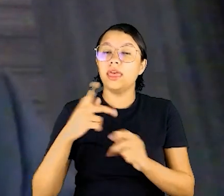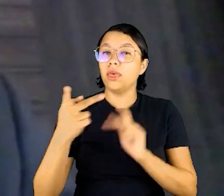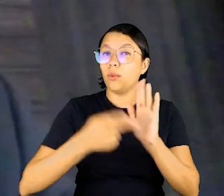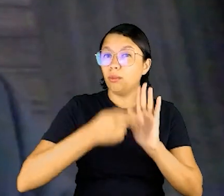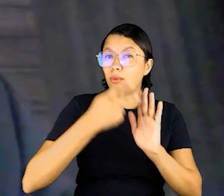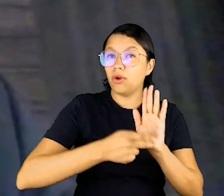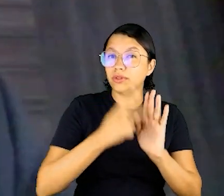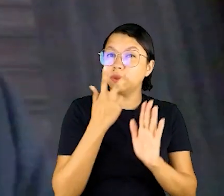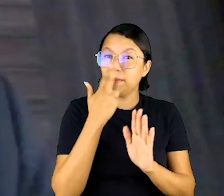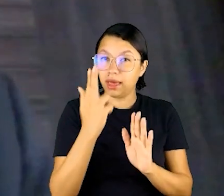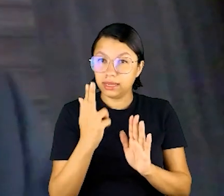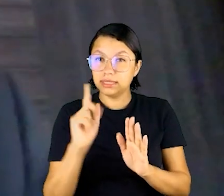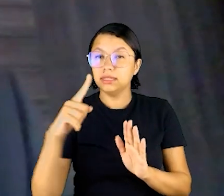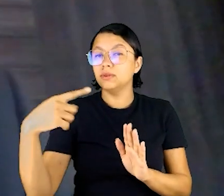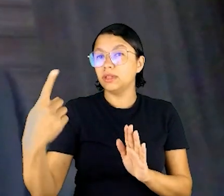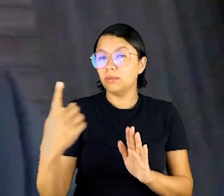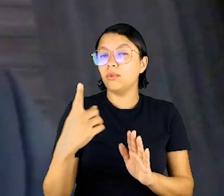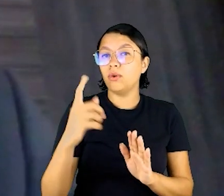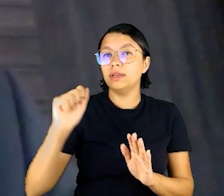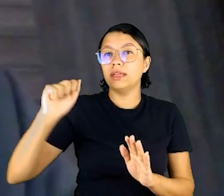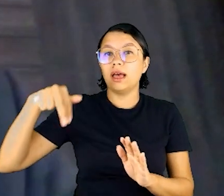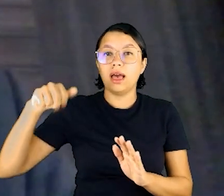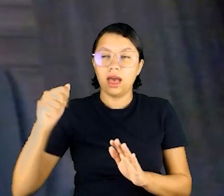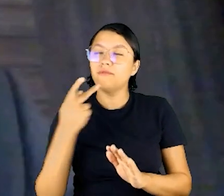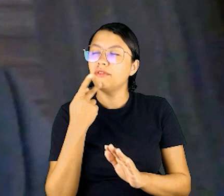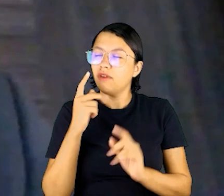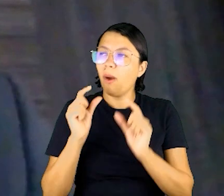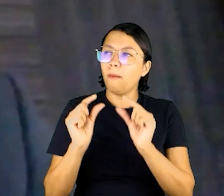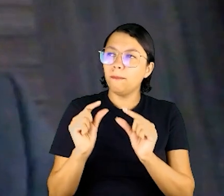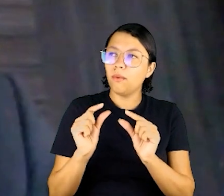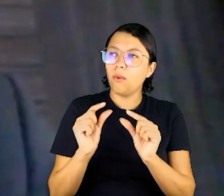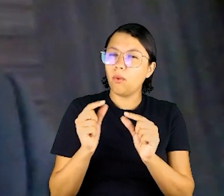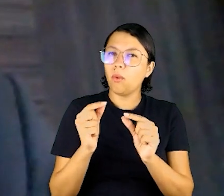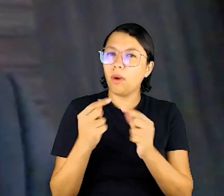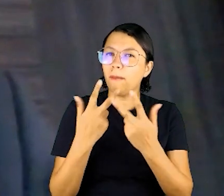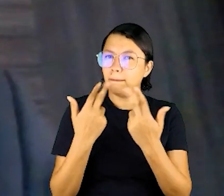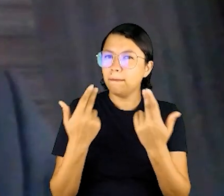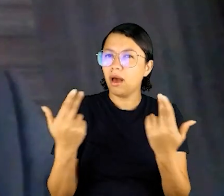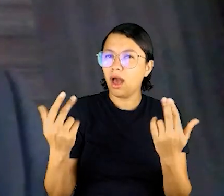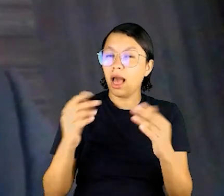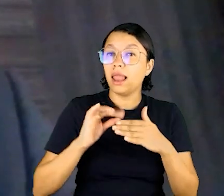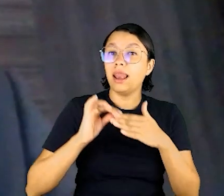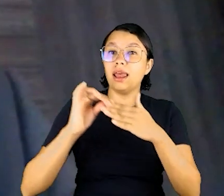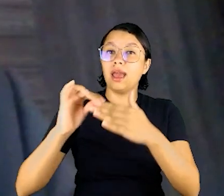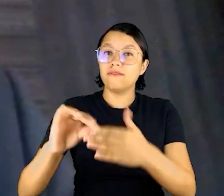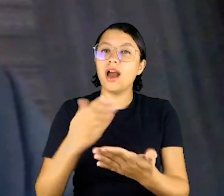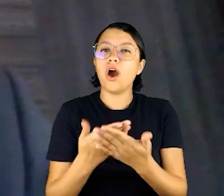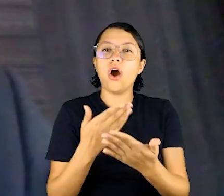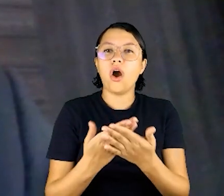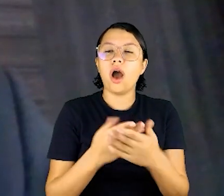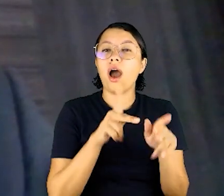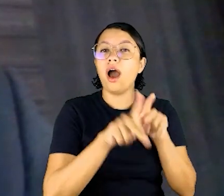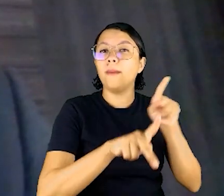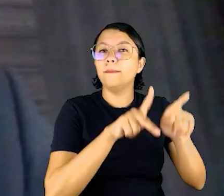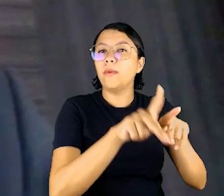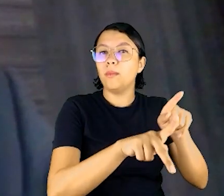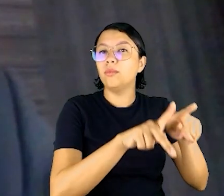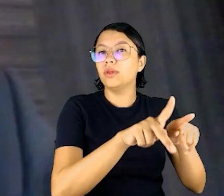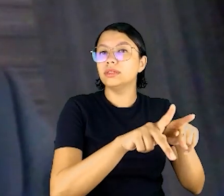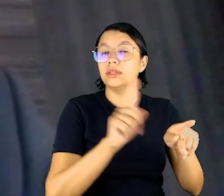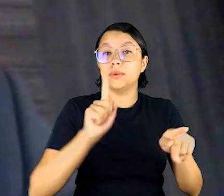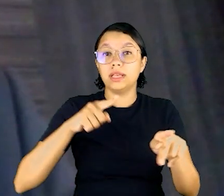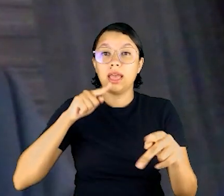similar, que depois doutora Analia vai fazer alguns comentários, mas todos na mesma linha. Levar educação à